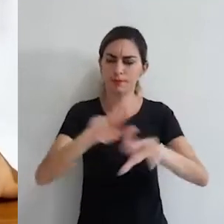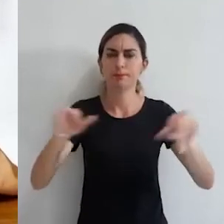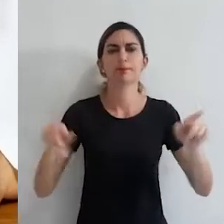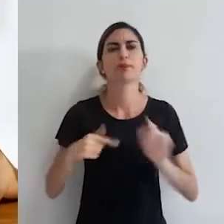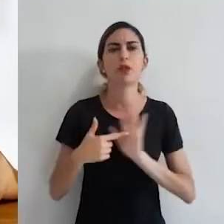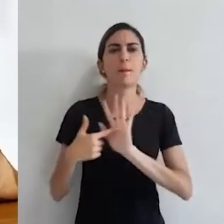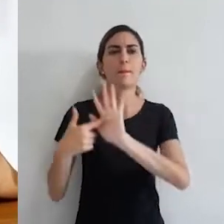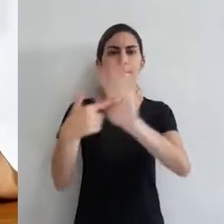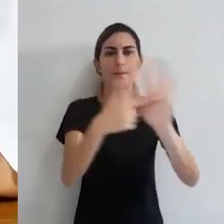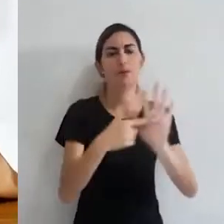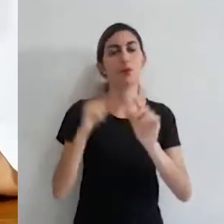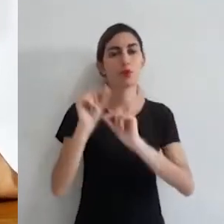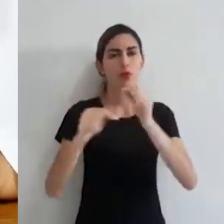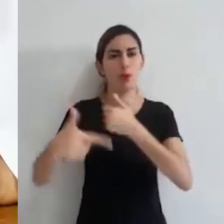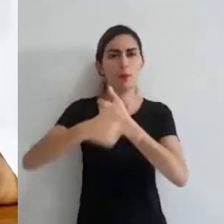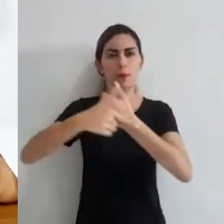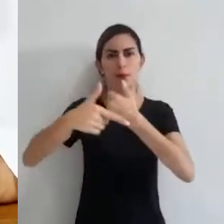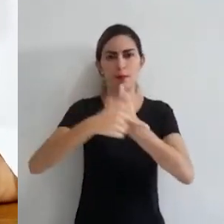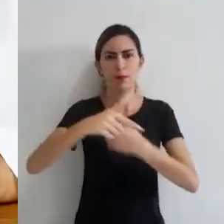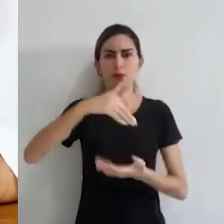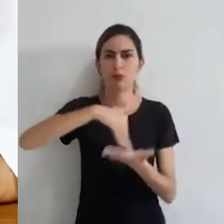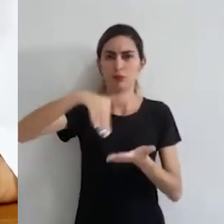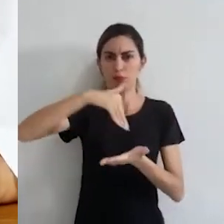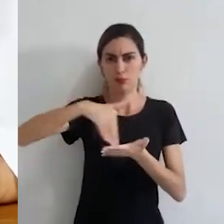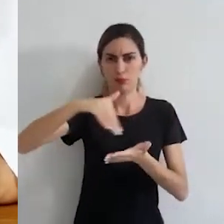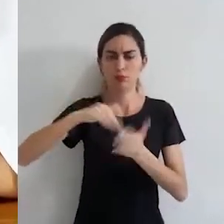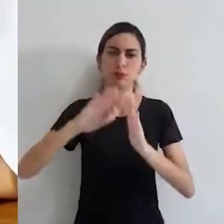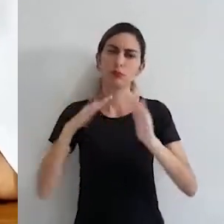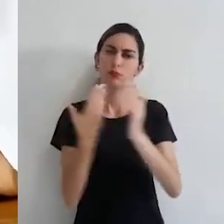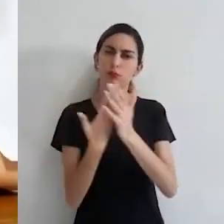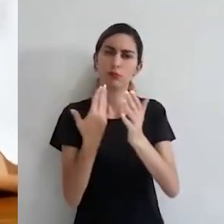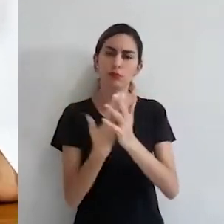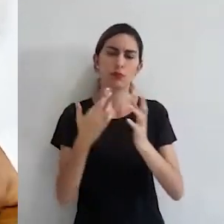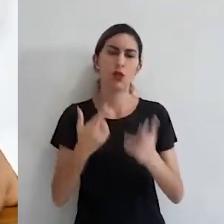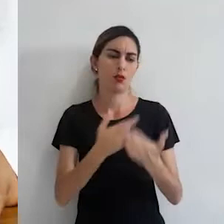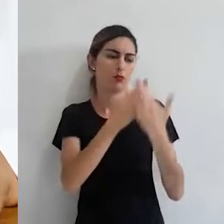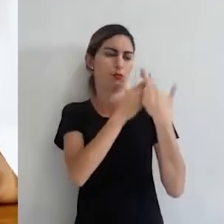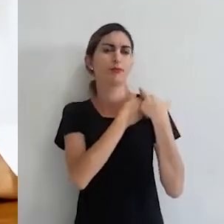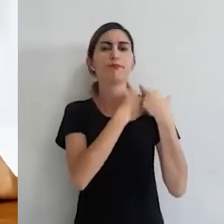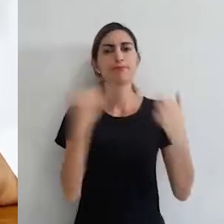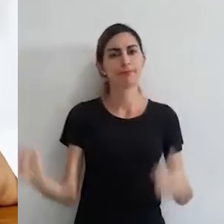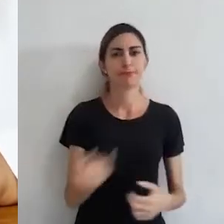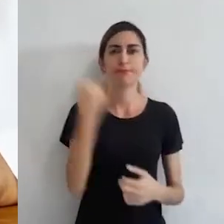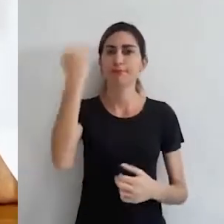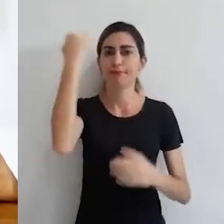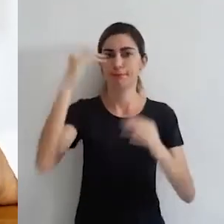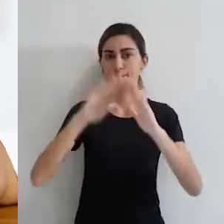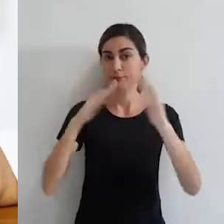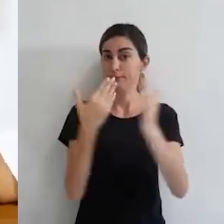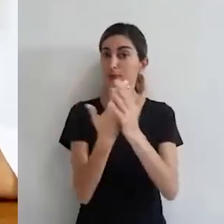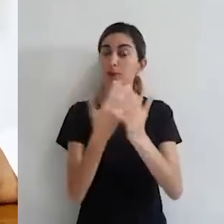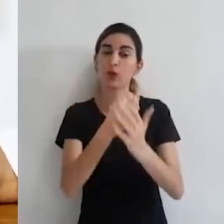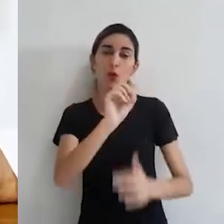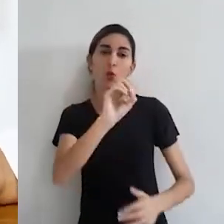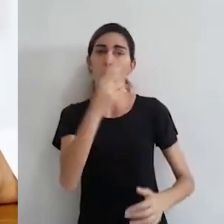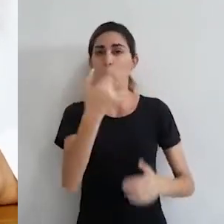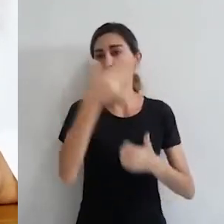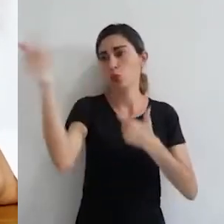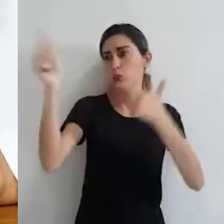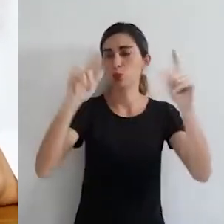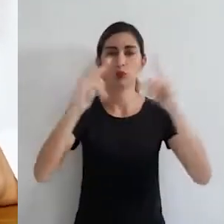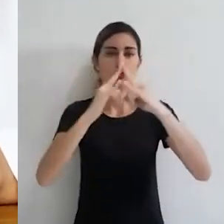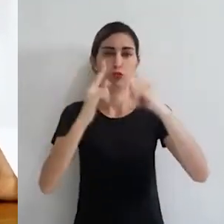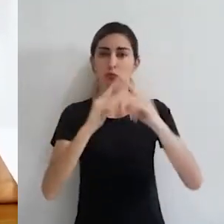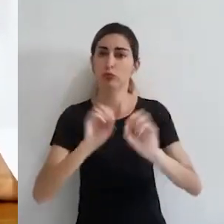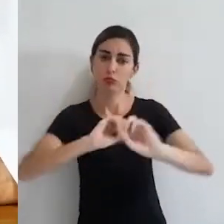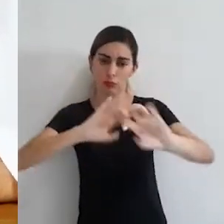destacar que o papel do secretário escolar representa uma função essencial para a escola ou demais instituições de